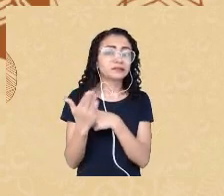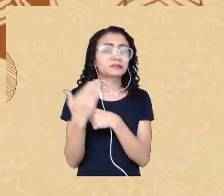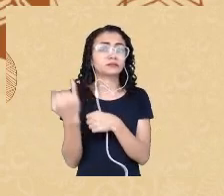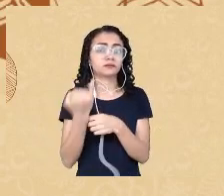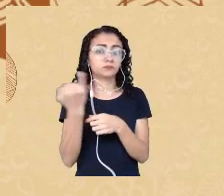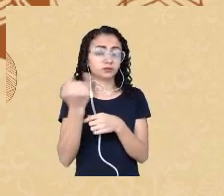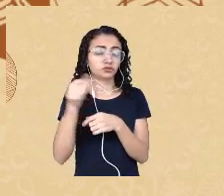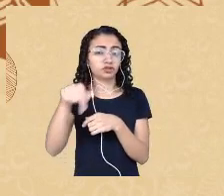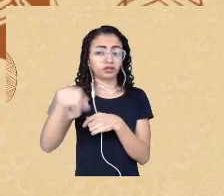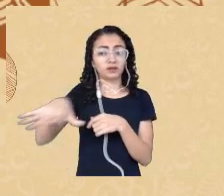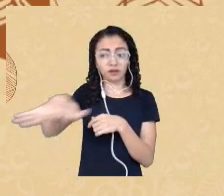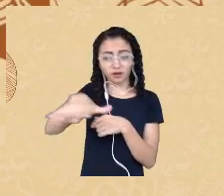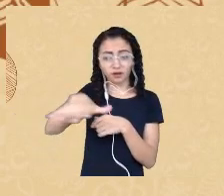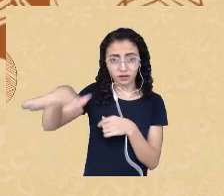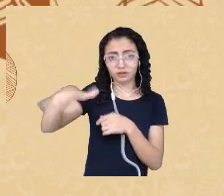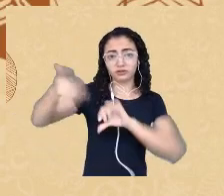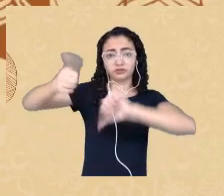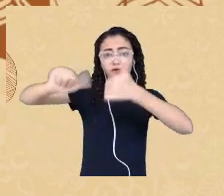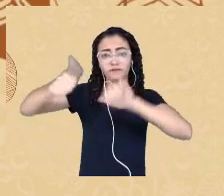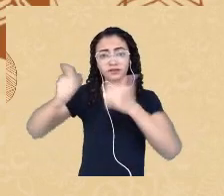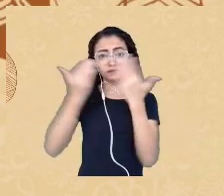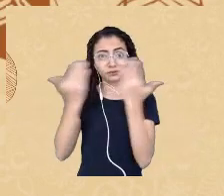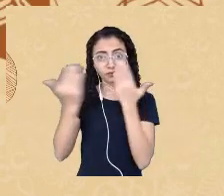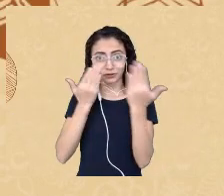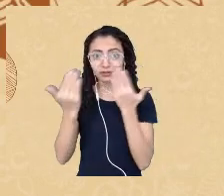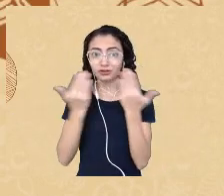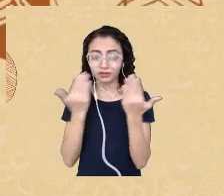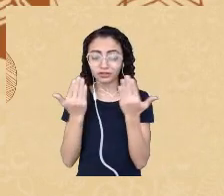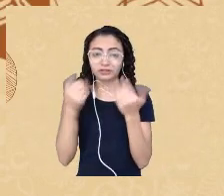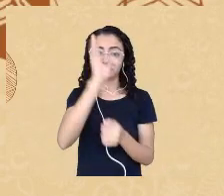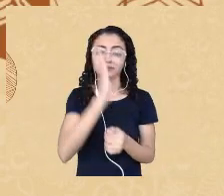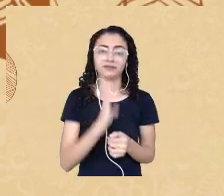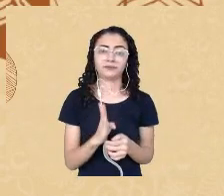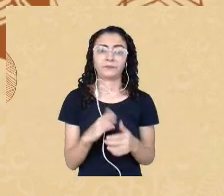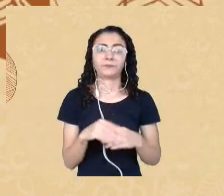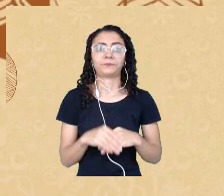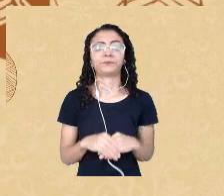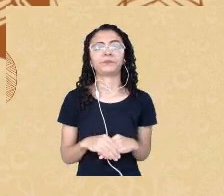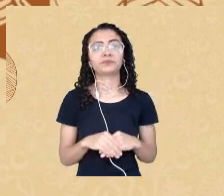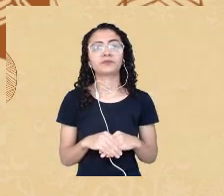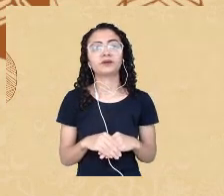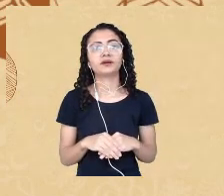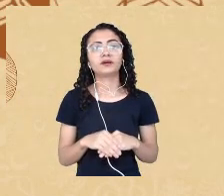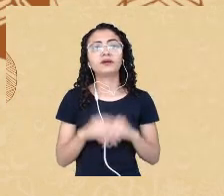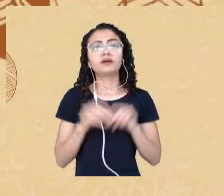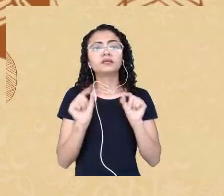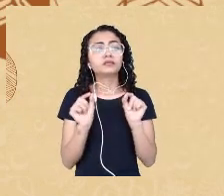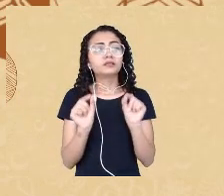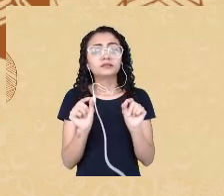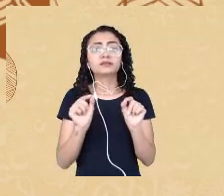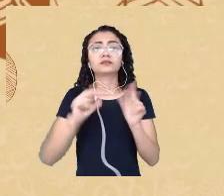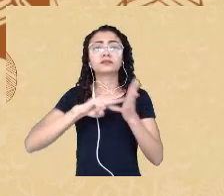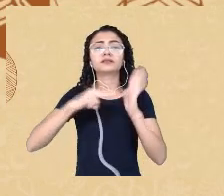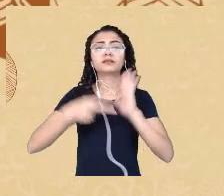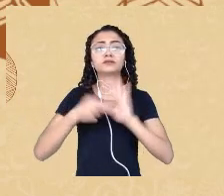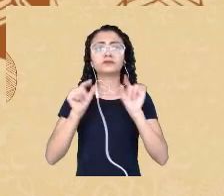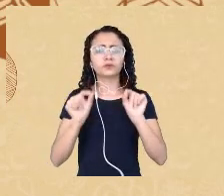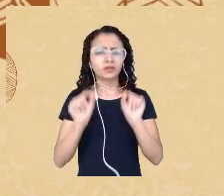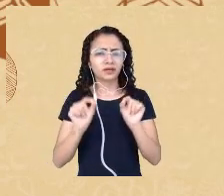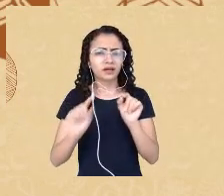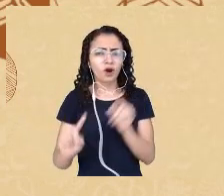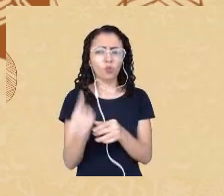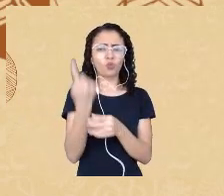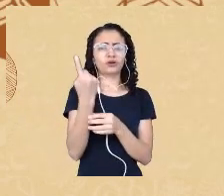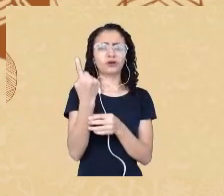É a única, inclusive, que leva o nome Avaliação Psicológica no seu título. Isso significa dizer que ela é a única revista que publica